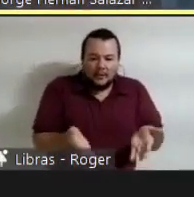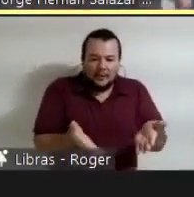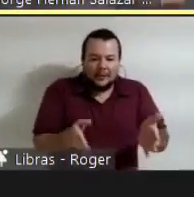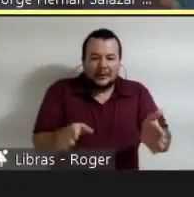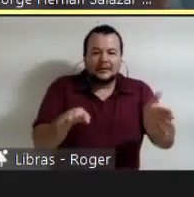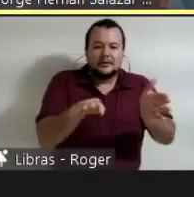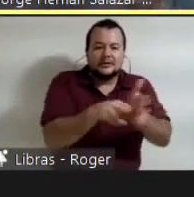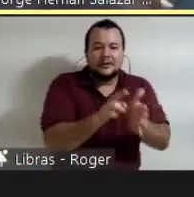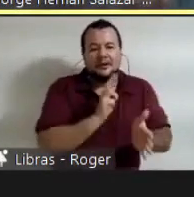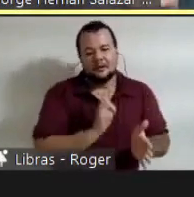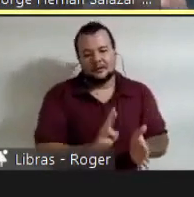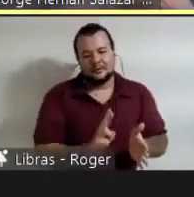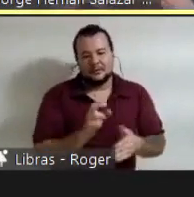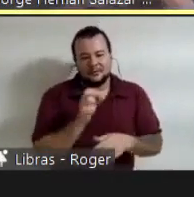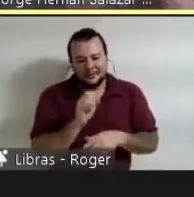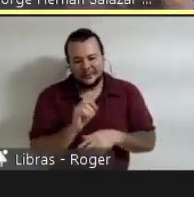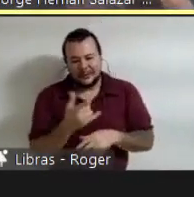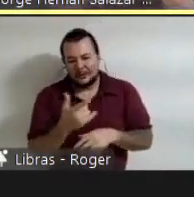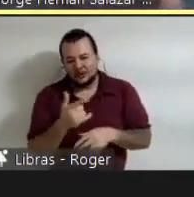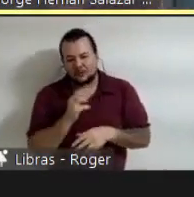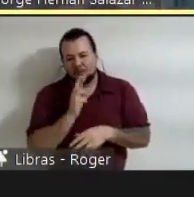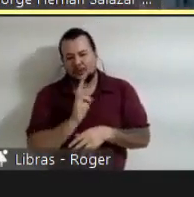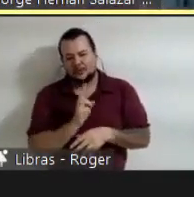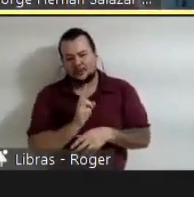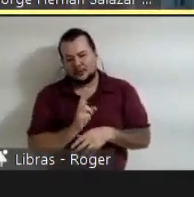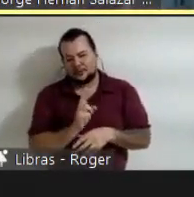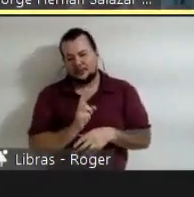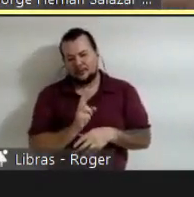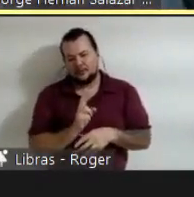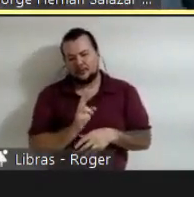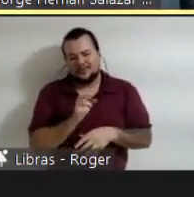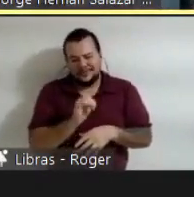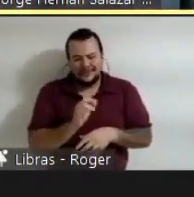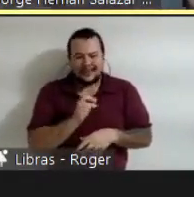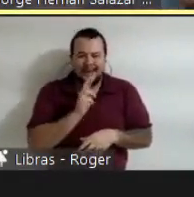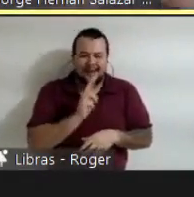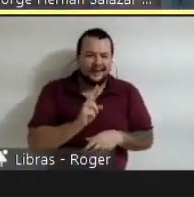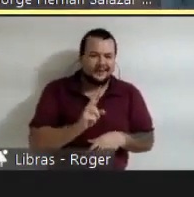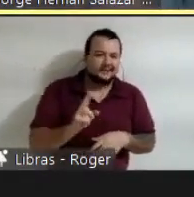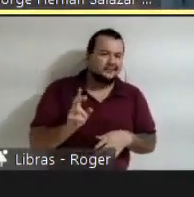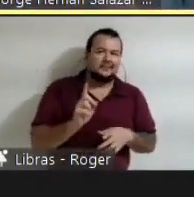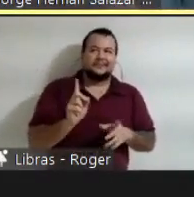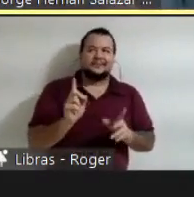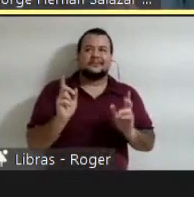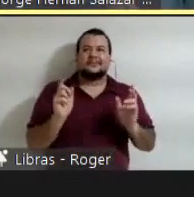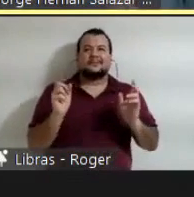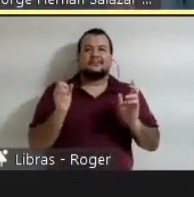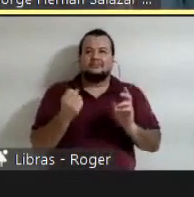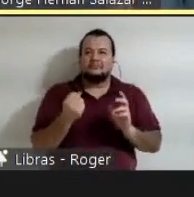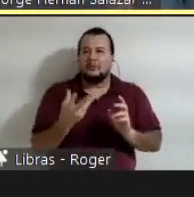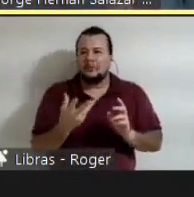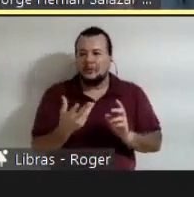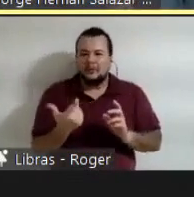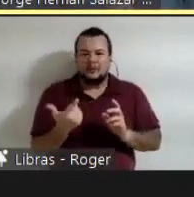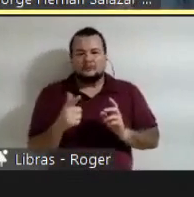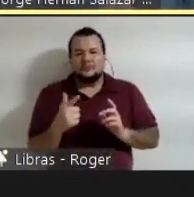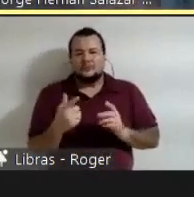suficientes, adecuadas, pertinentes, hoje não teríamos os problemas que temos.